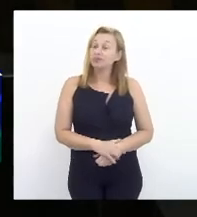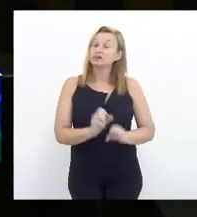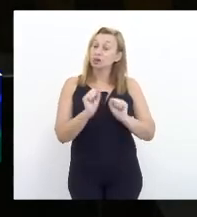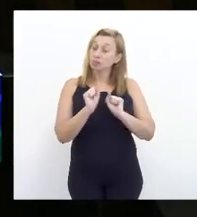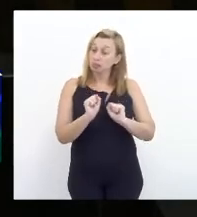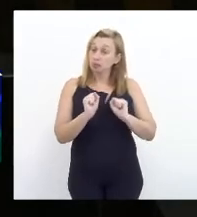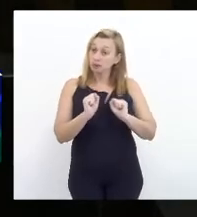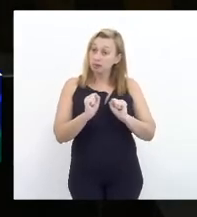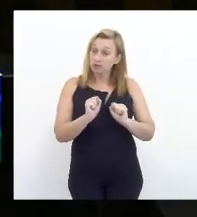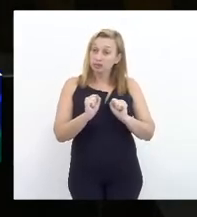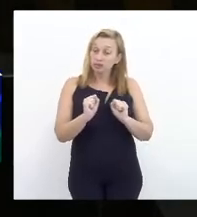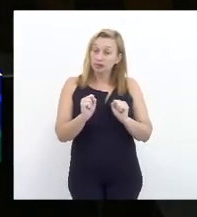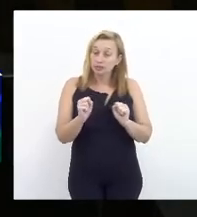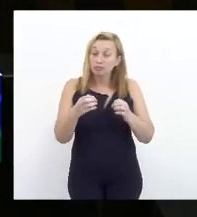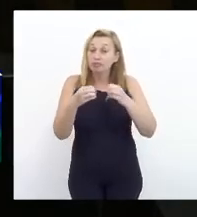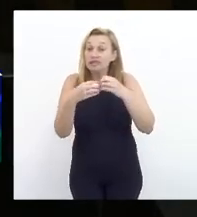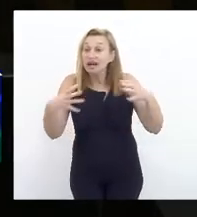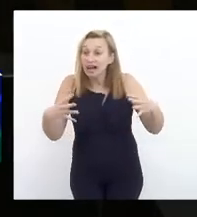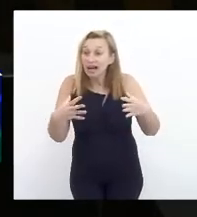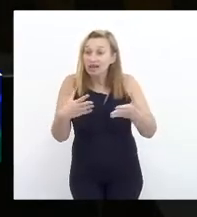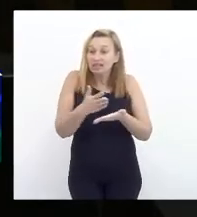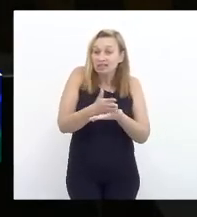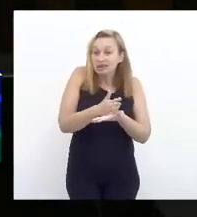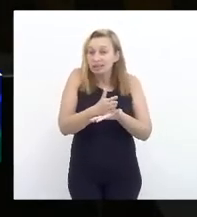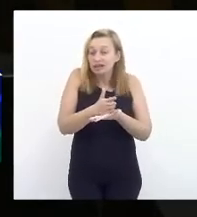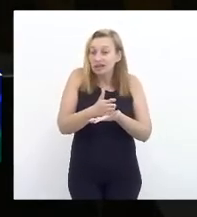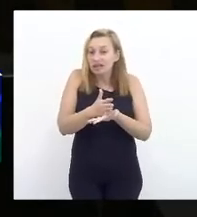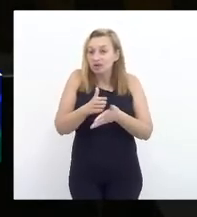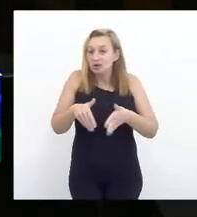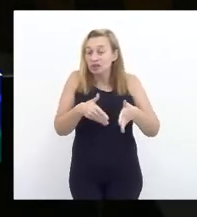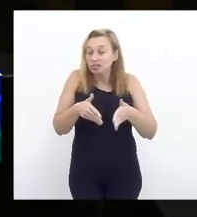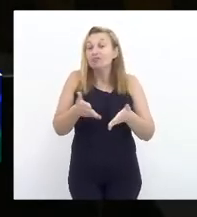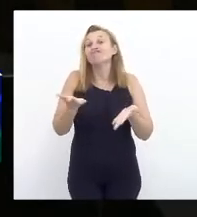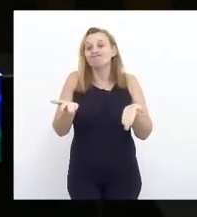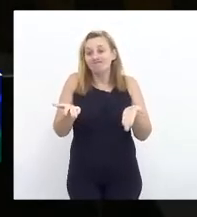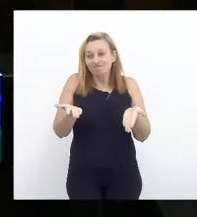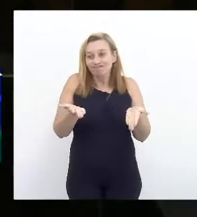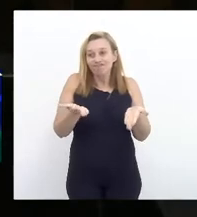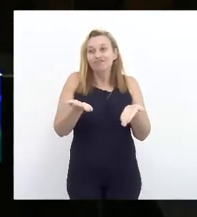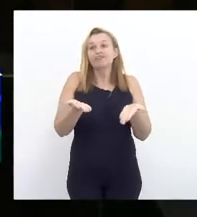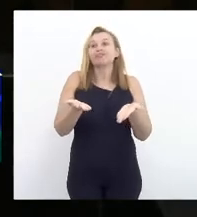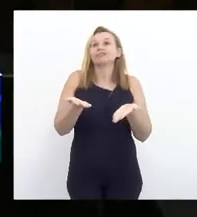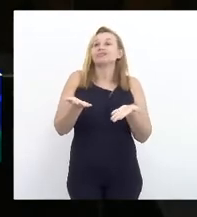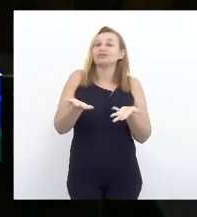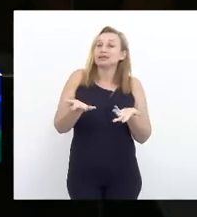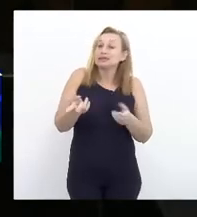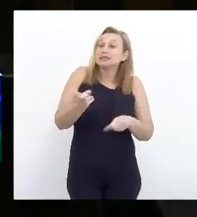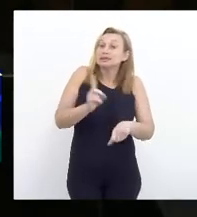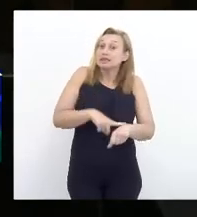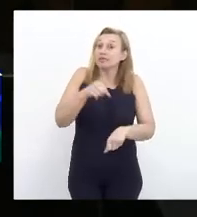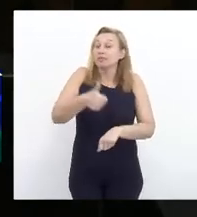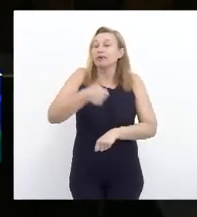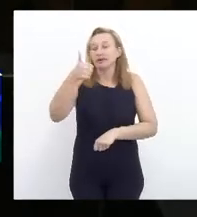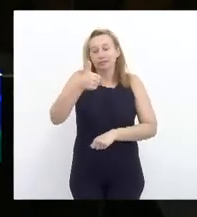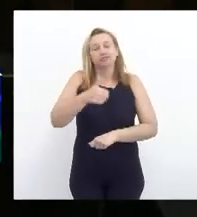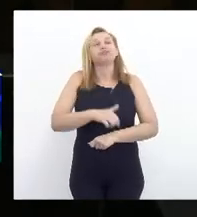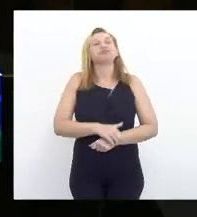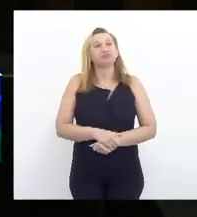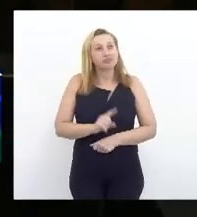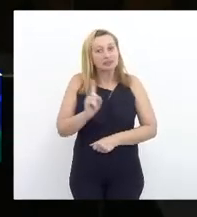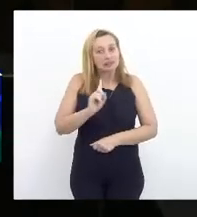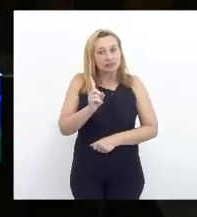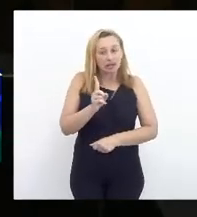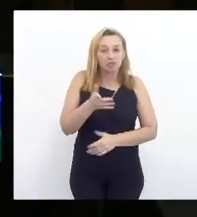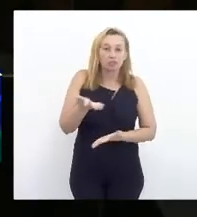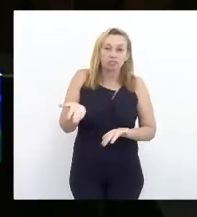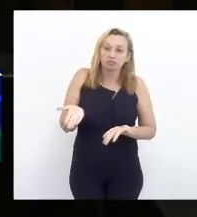que haja uma intervenção no meio do caminho que traga tempos melhores, e não